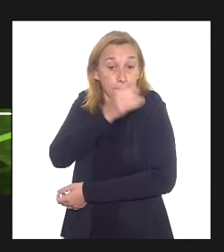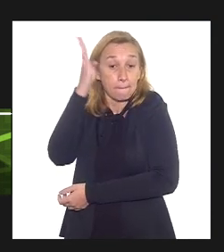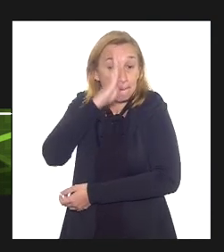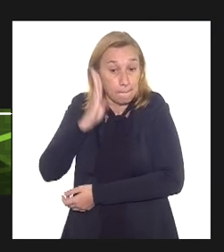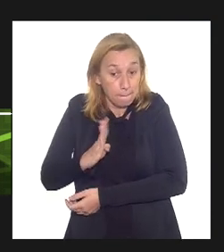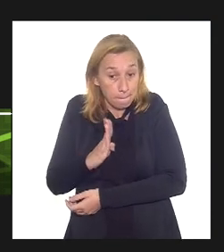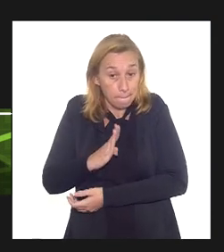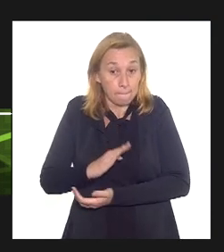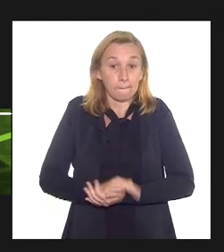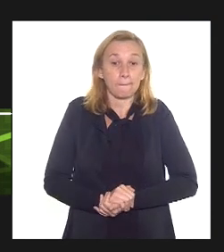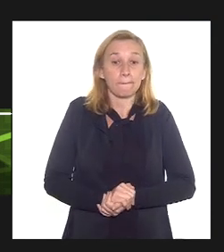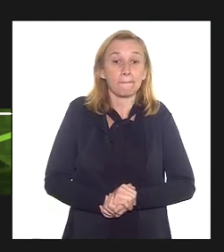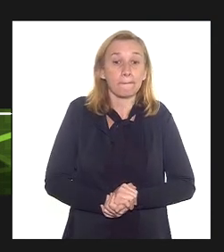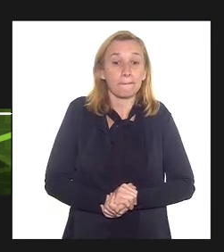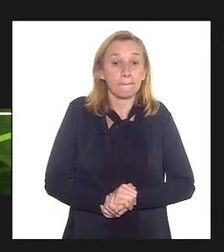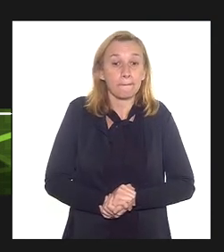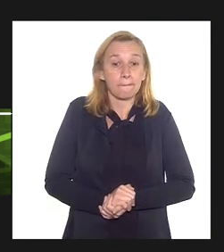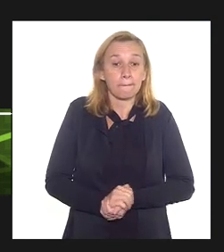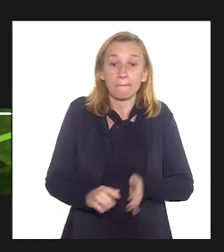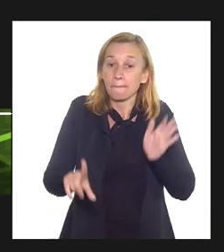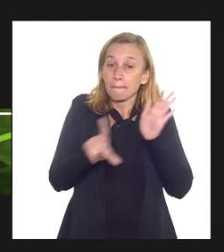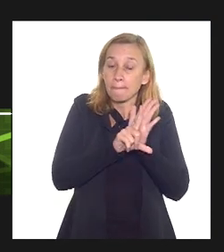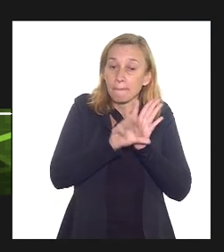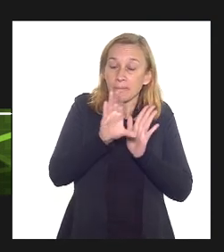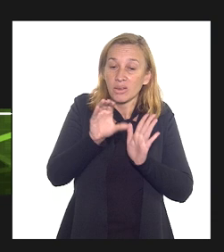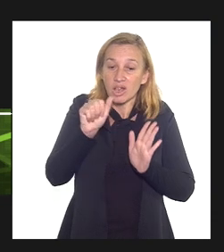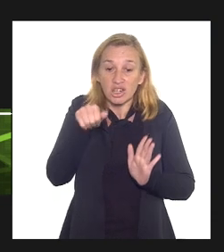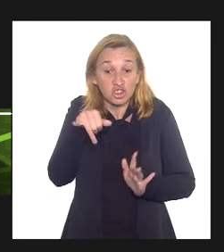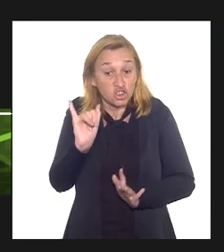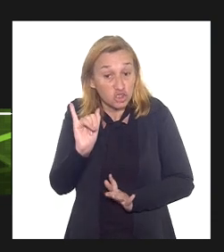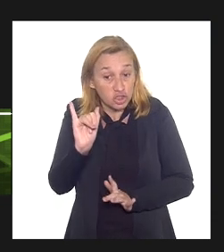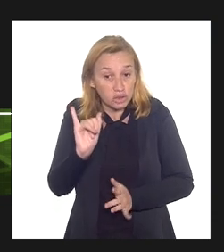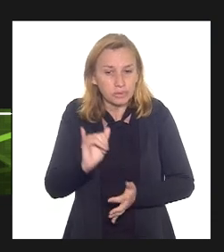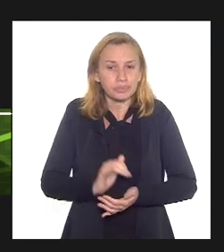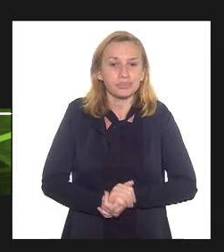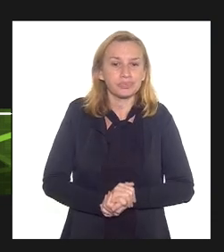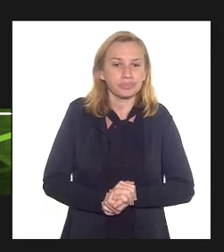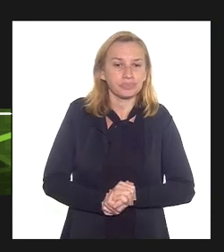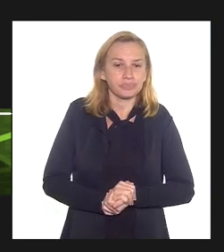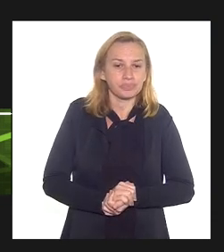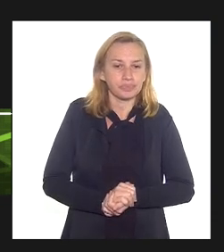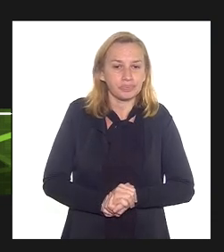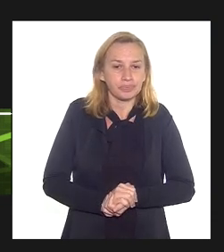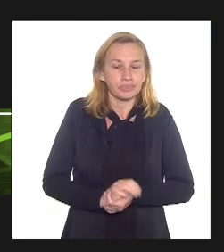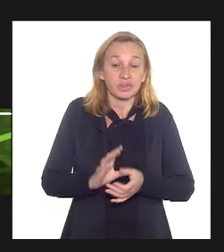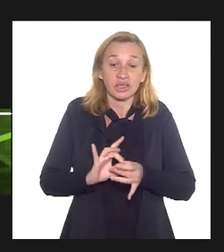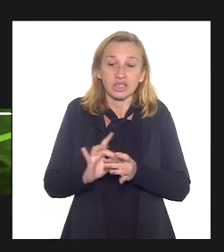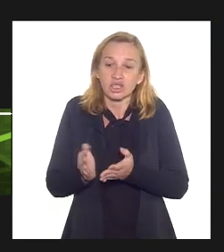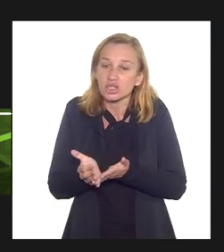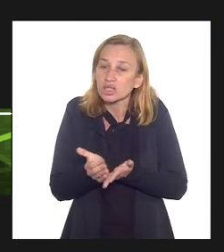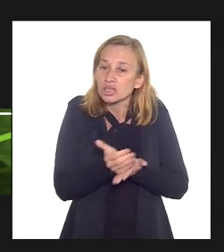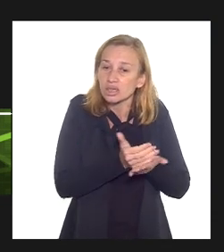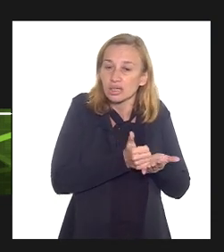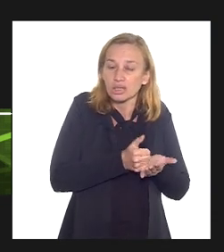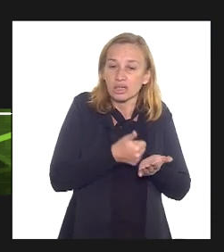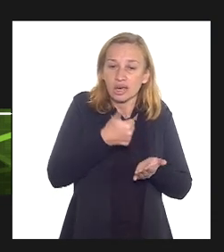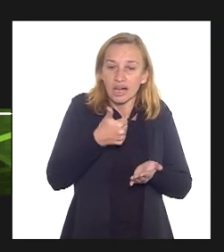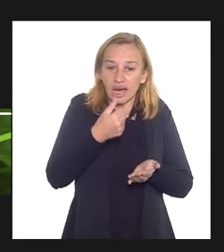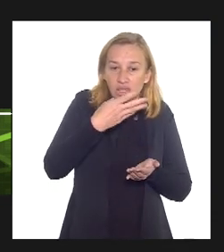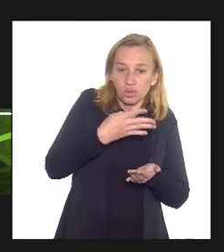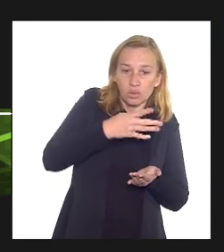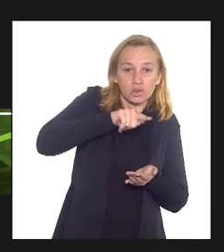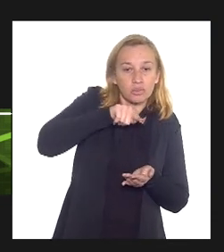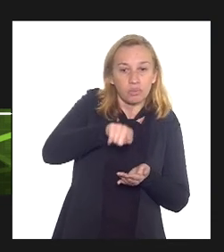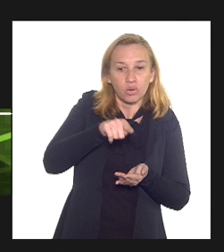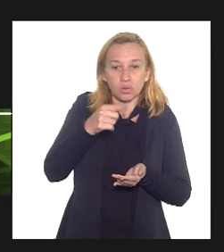pela lei Candir deixa de arrecadar 14,2